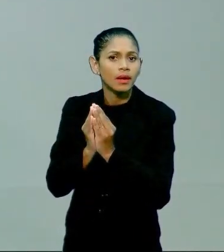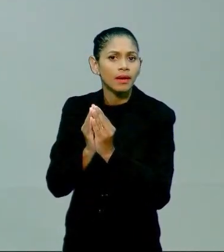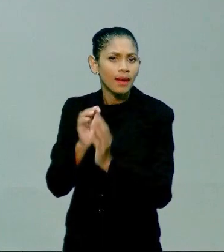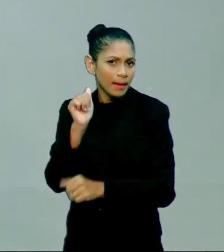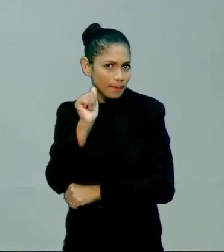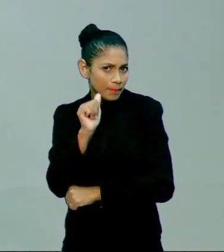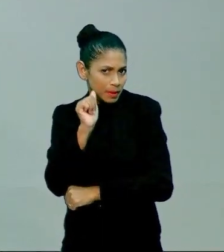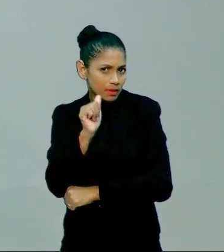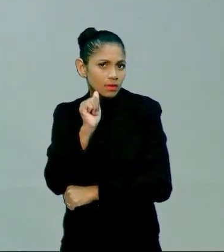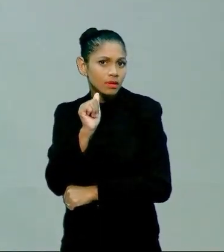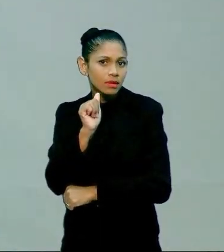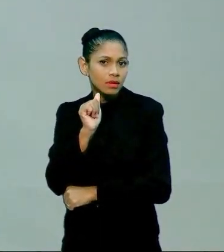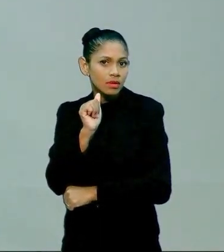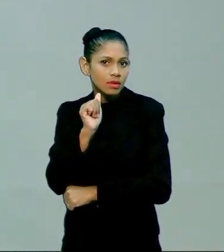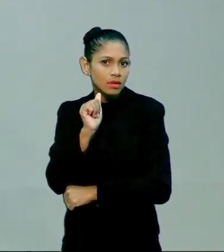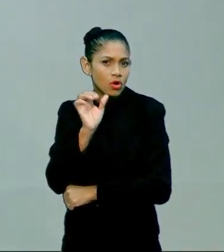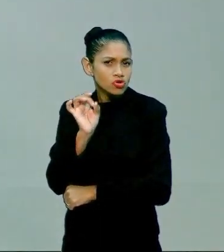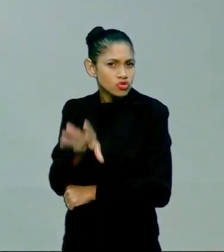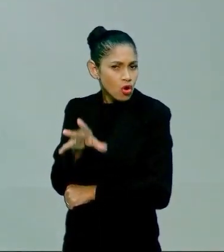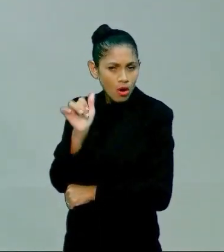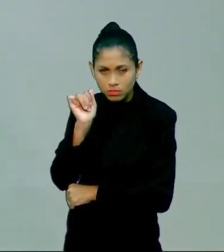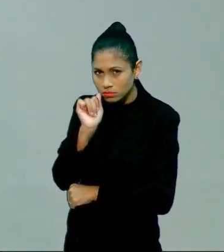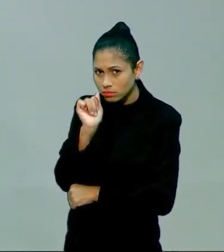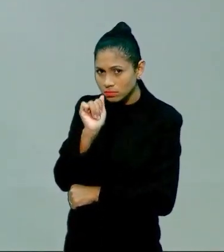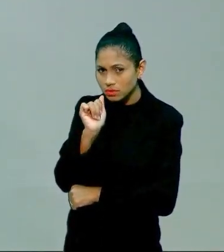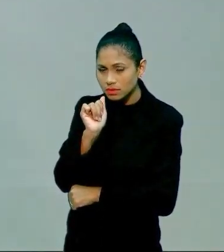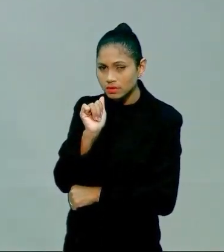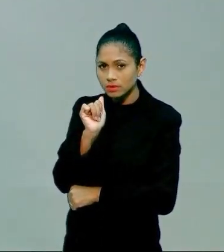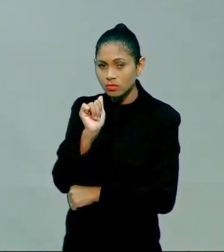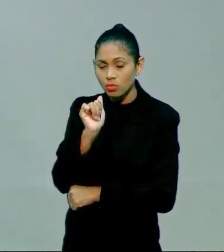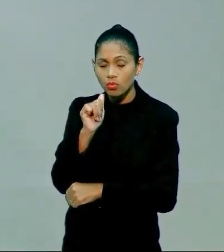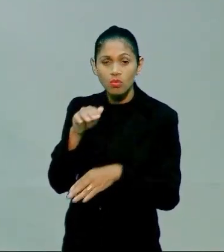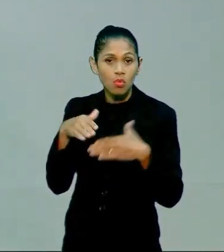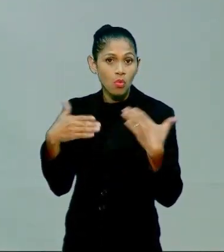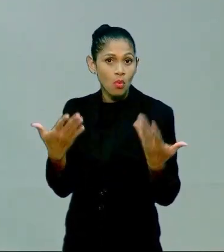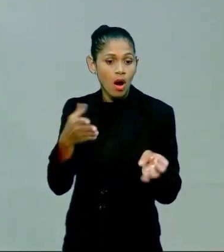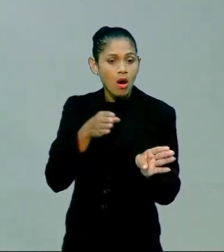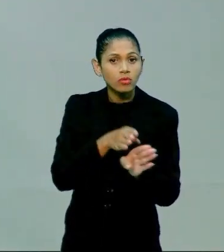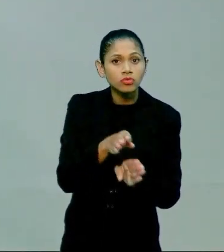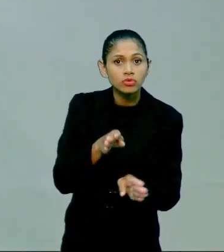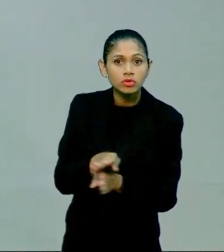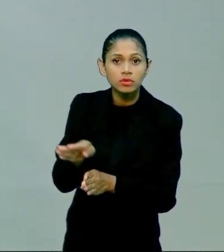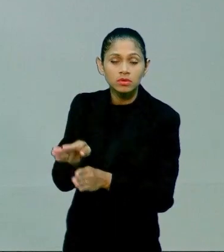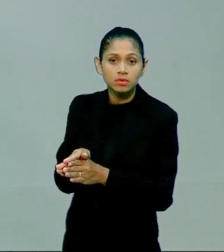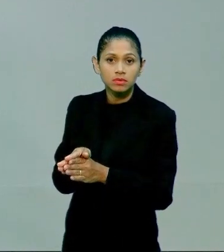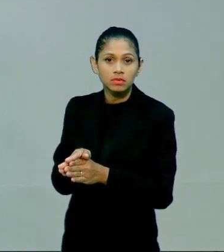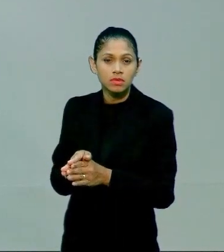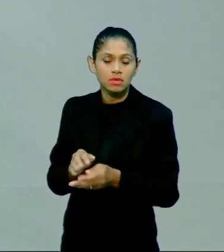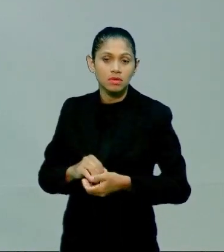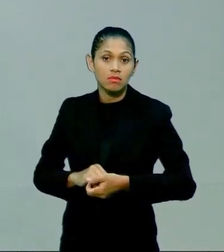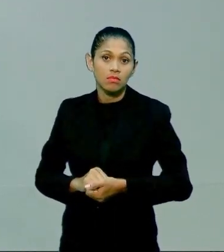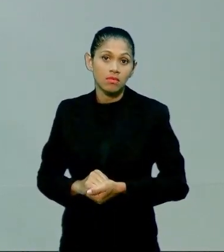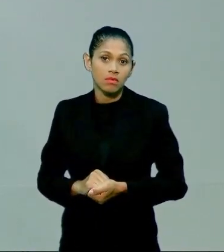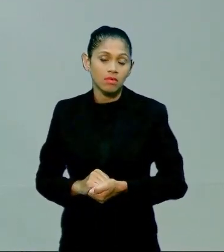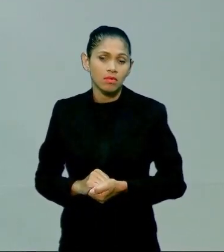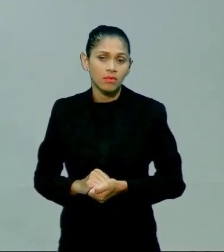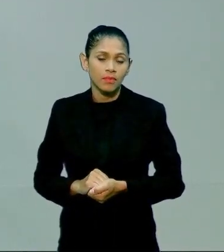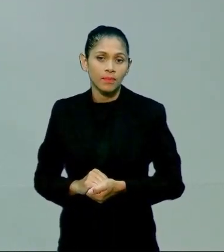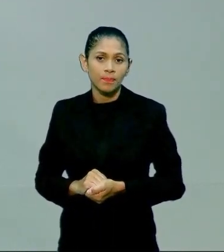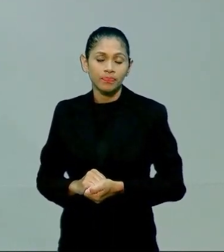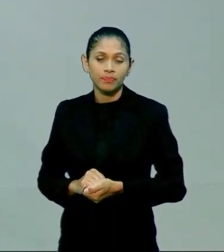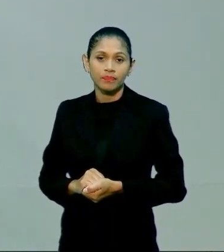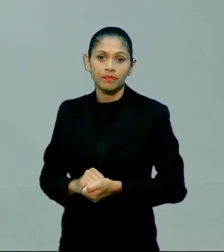Tem certeza, cara pálida? Tem certeza? Qual é o direcionamento? Ah, brincadeira de boneca é para ser para a menina,